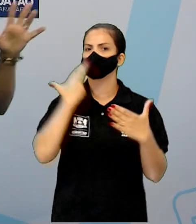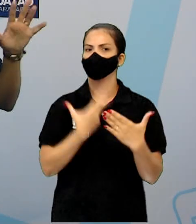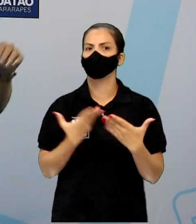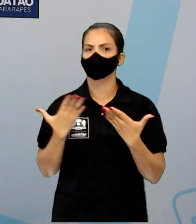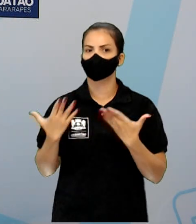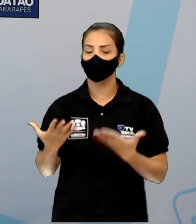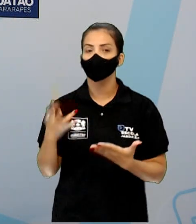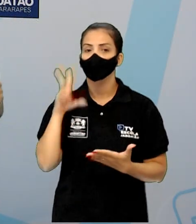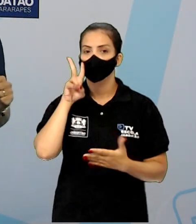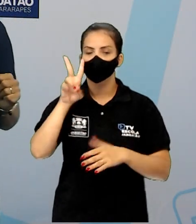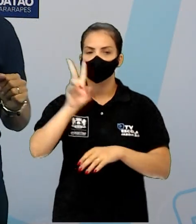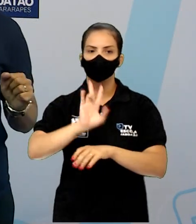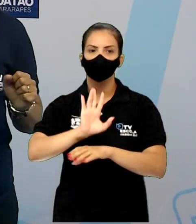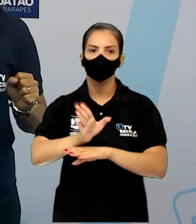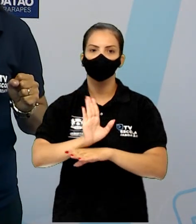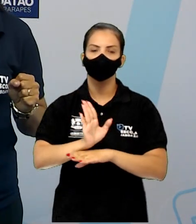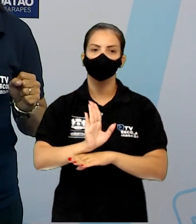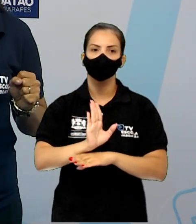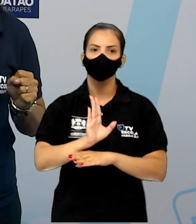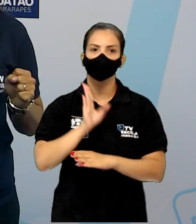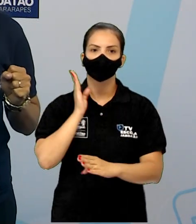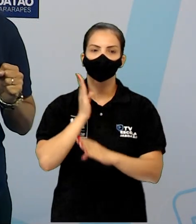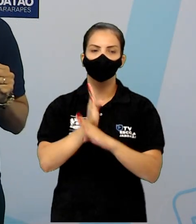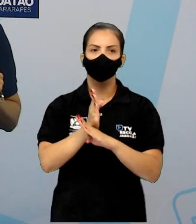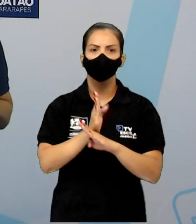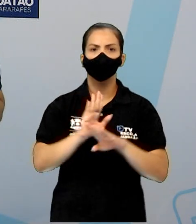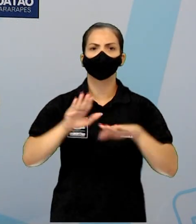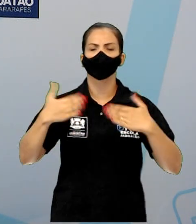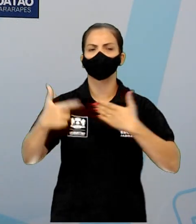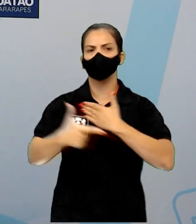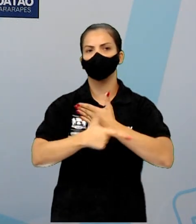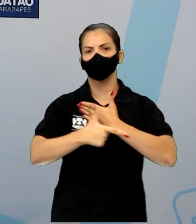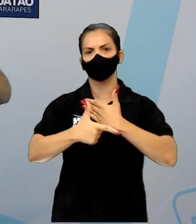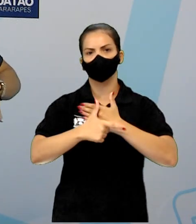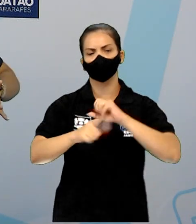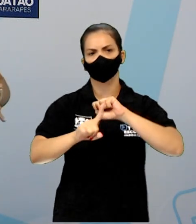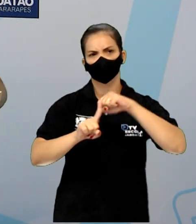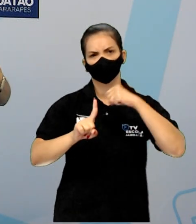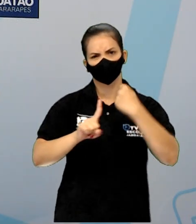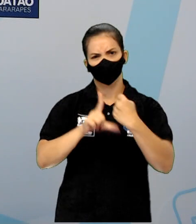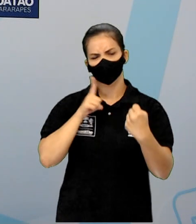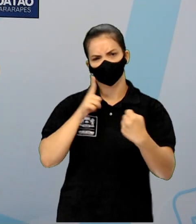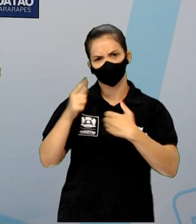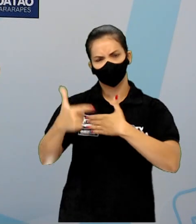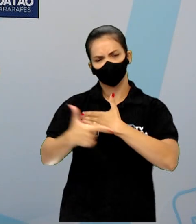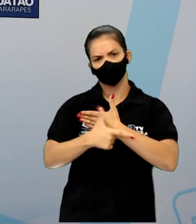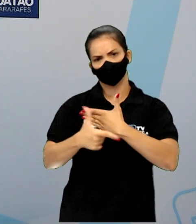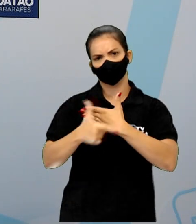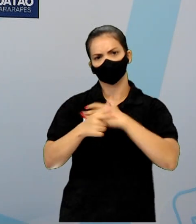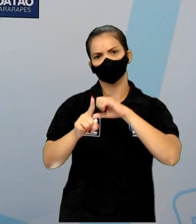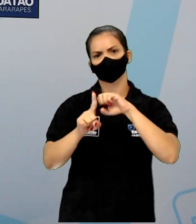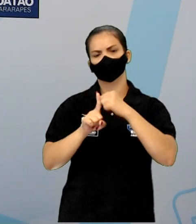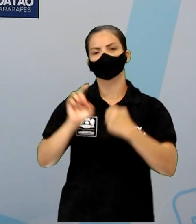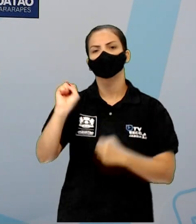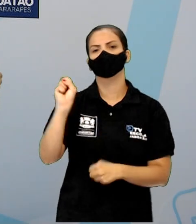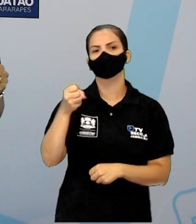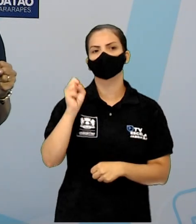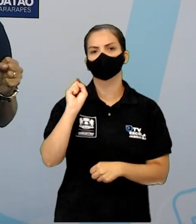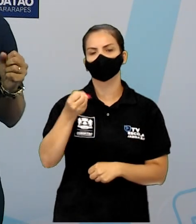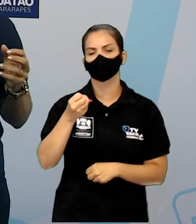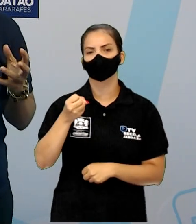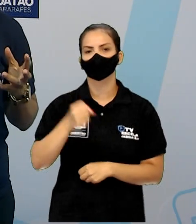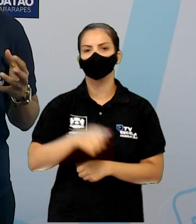Assista o que vocês vão descobrir. Função social. E tem função social? Tem. A nossa função social